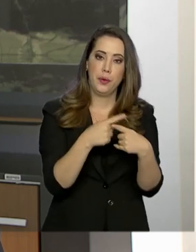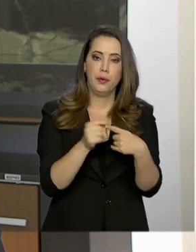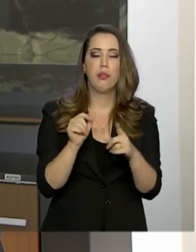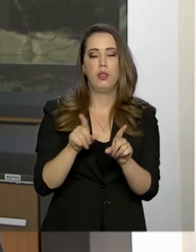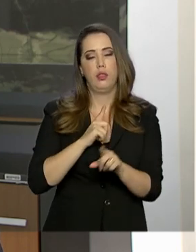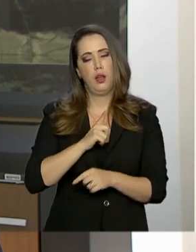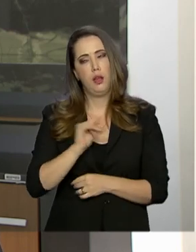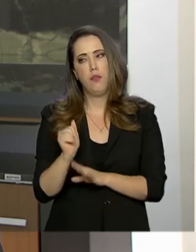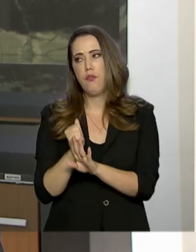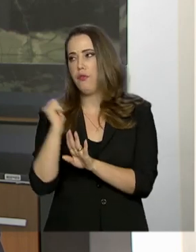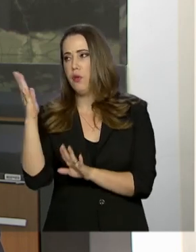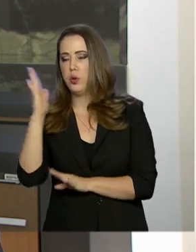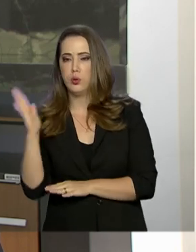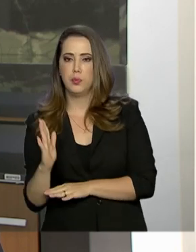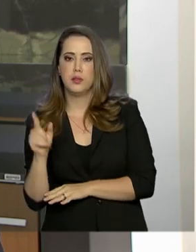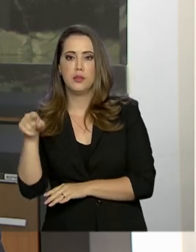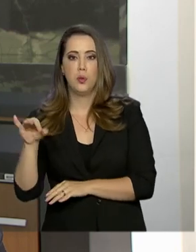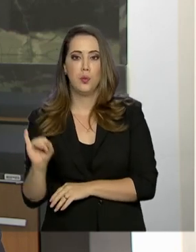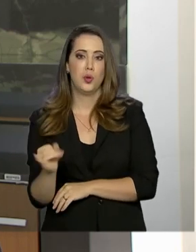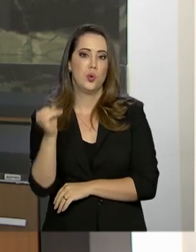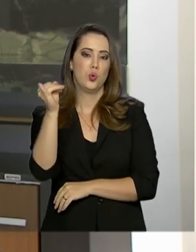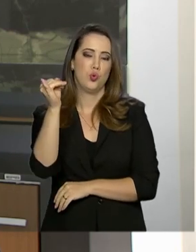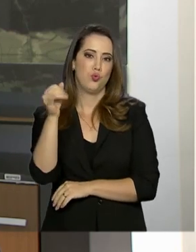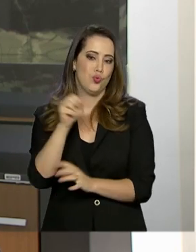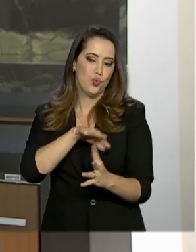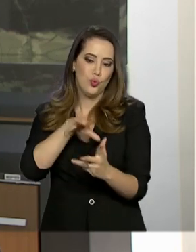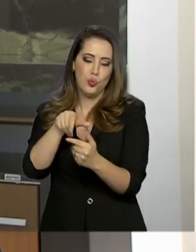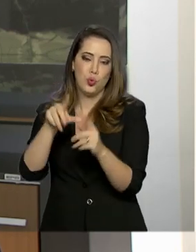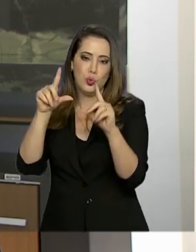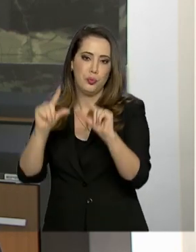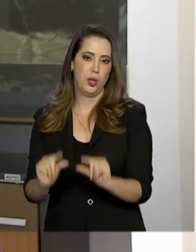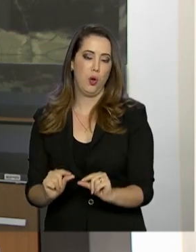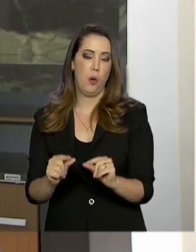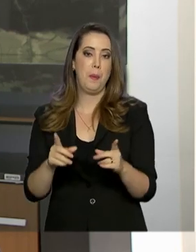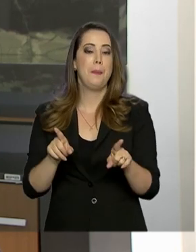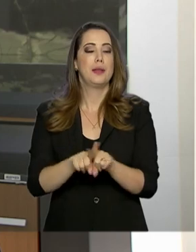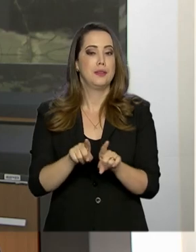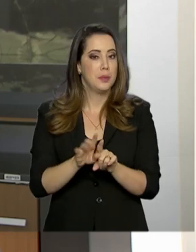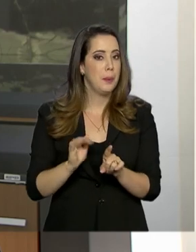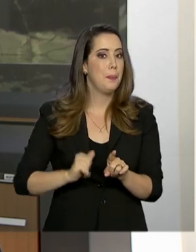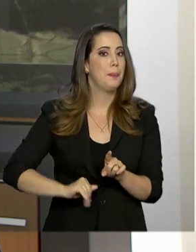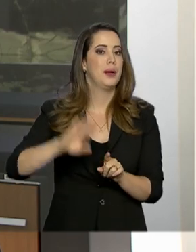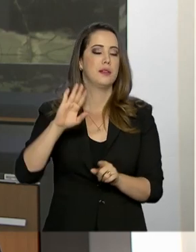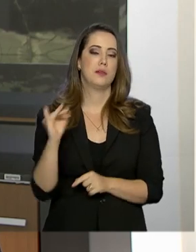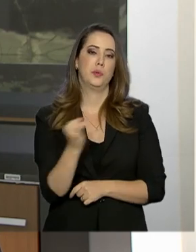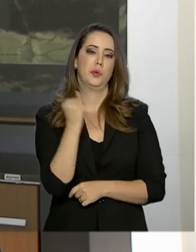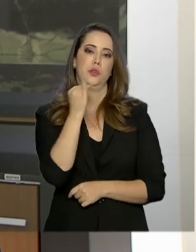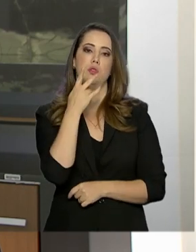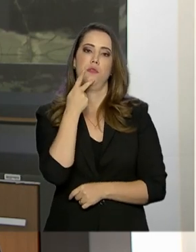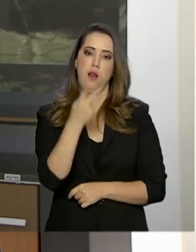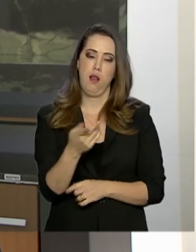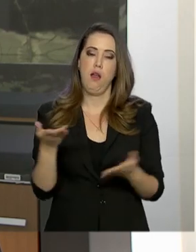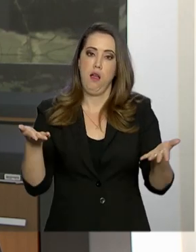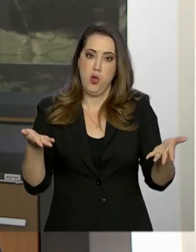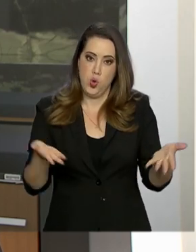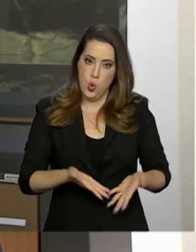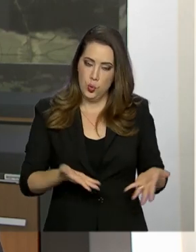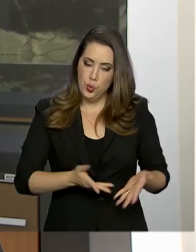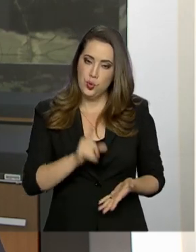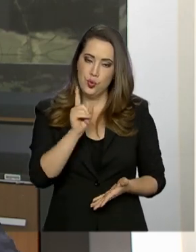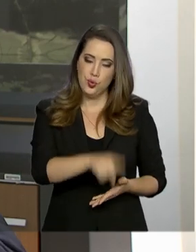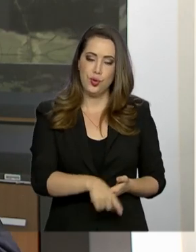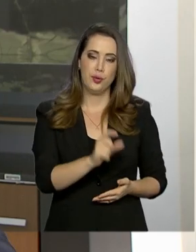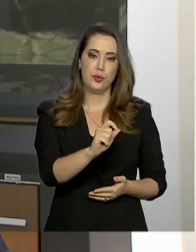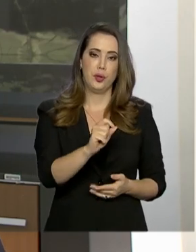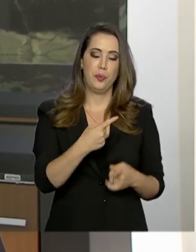externo, que o juros está mundialmente muito baixo, mas acho que o fator mais preponderante, o fator mais importante é